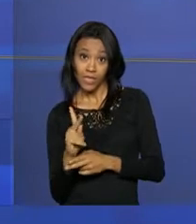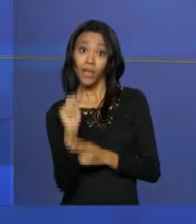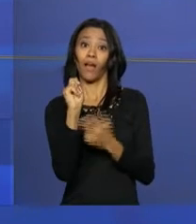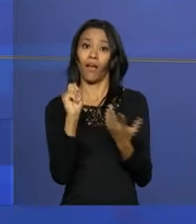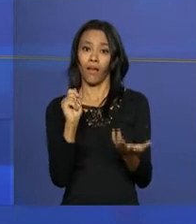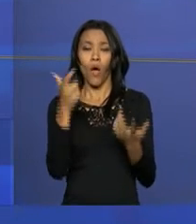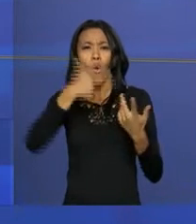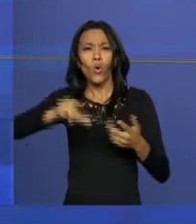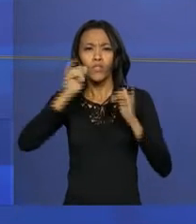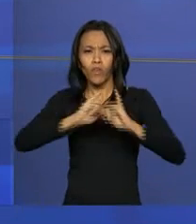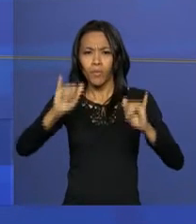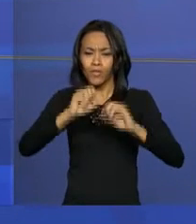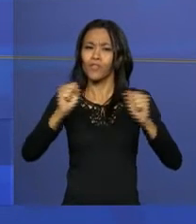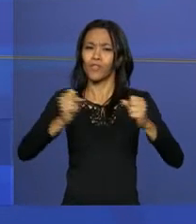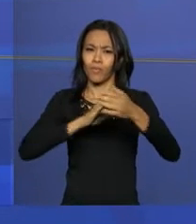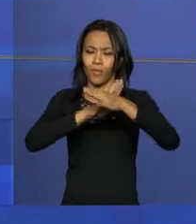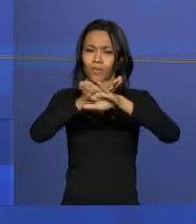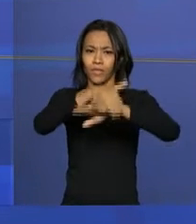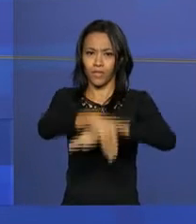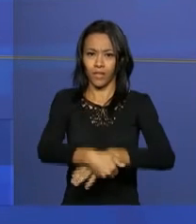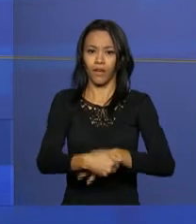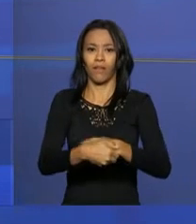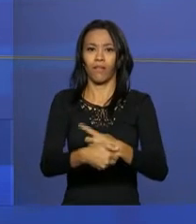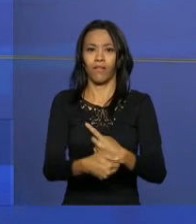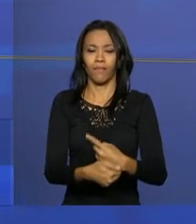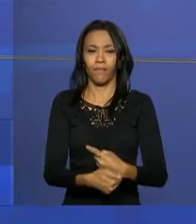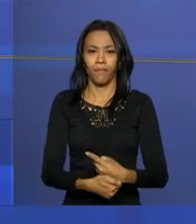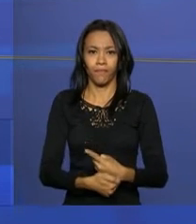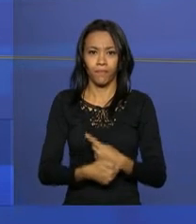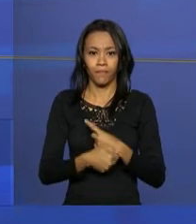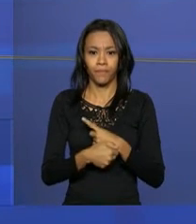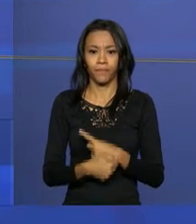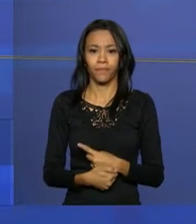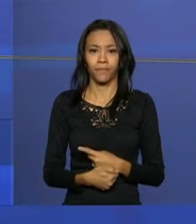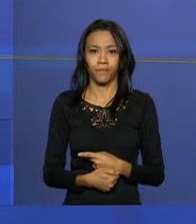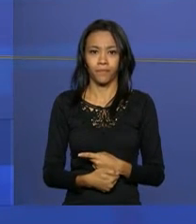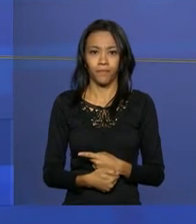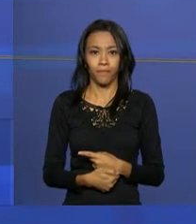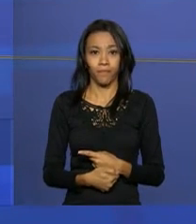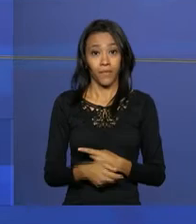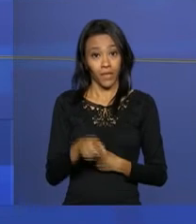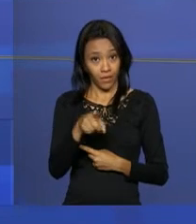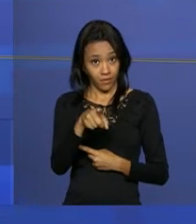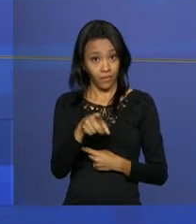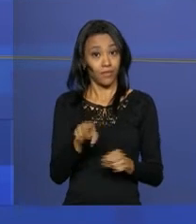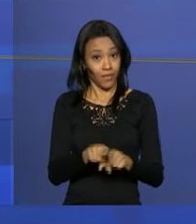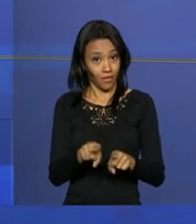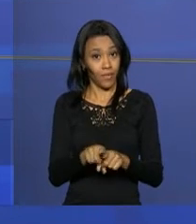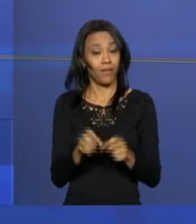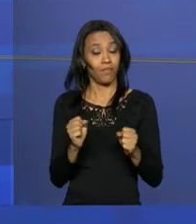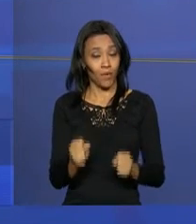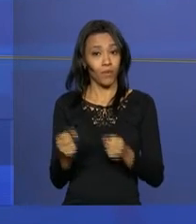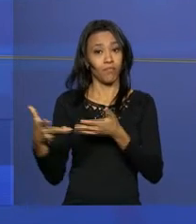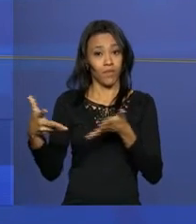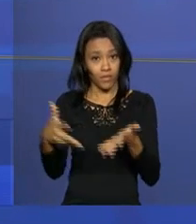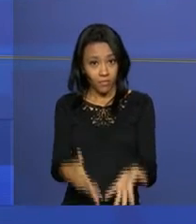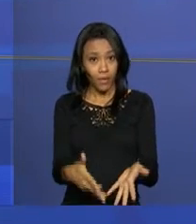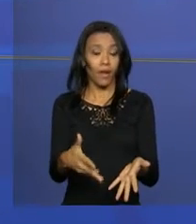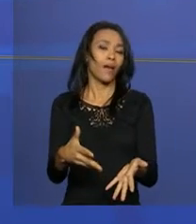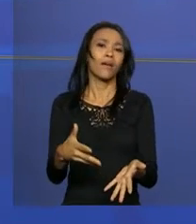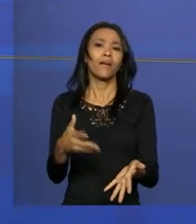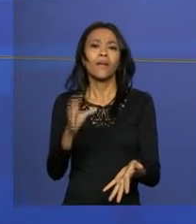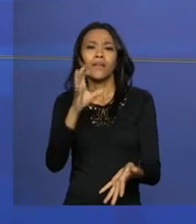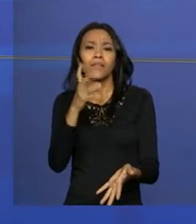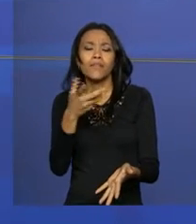você confere no site combateaedes.saude.gov.br. E você também pode participar da nossa cobertura